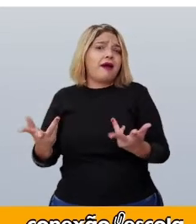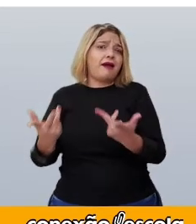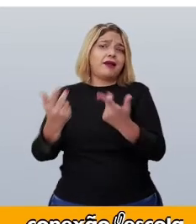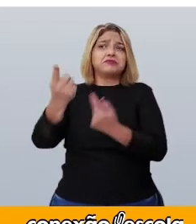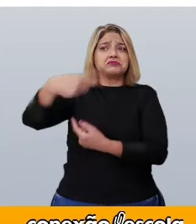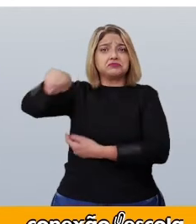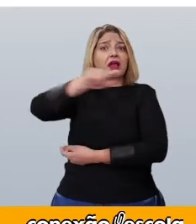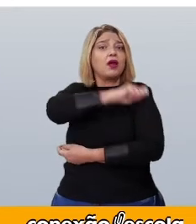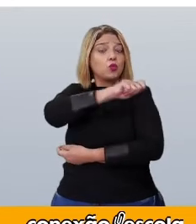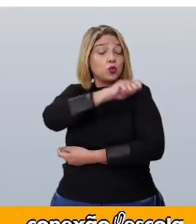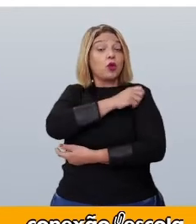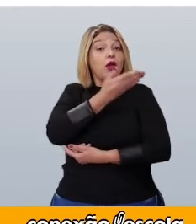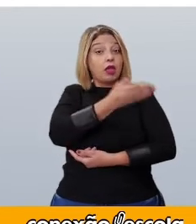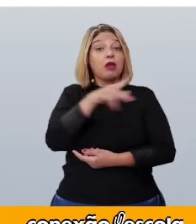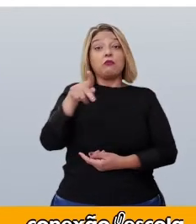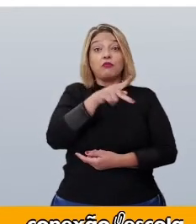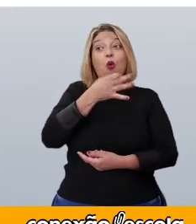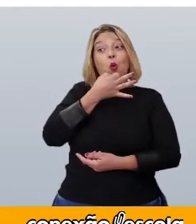é um ponto de vista.